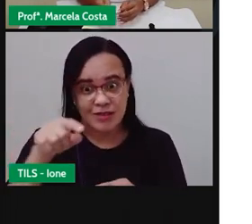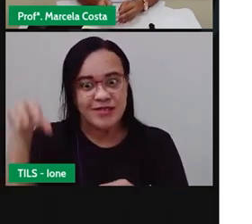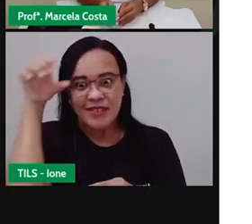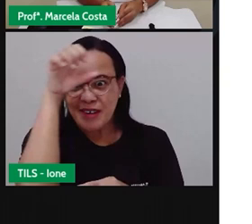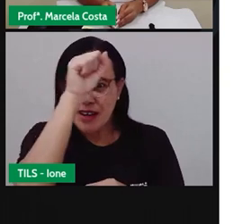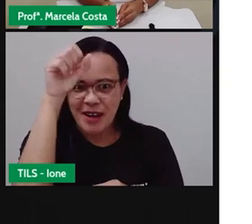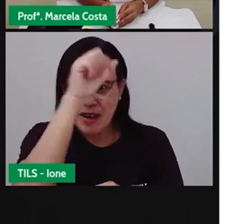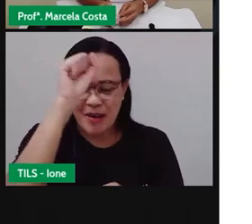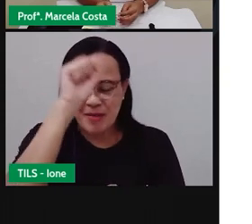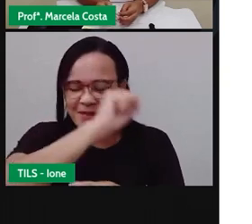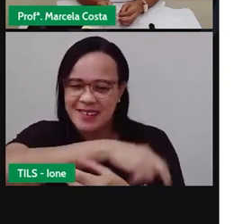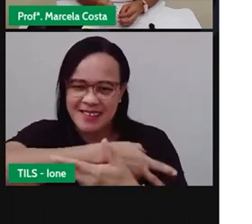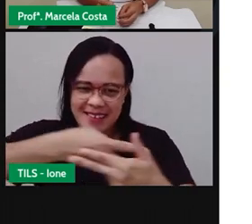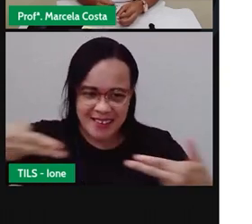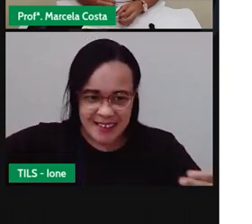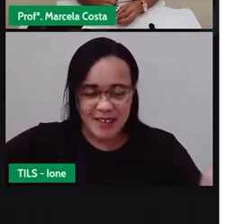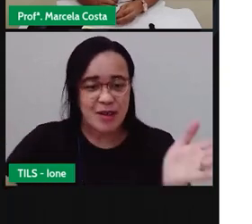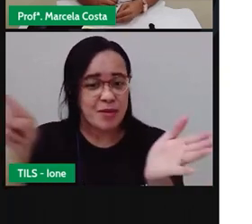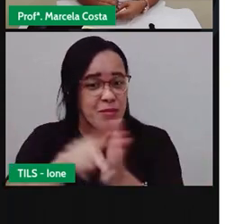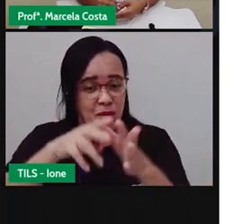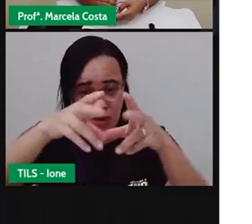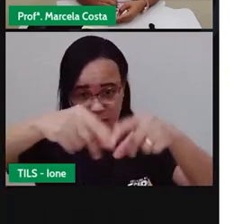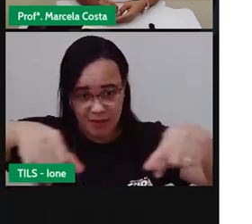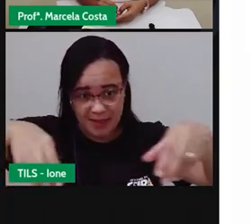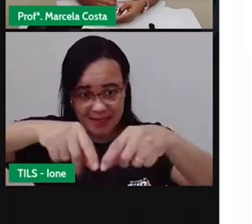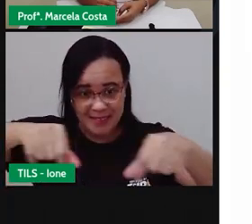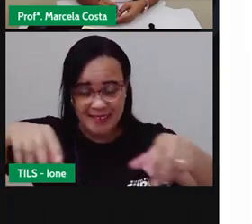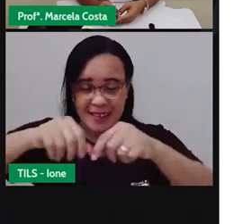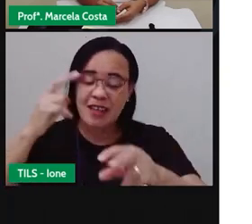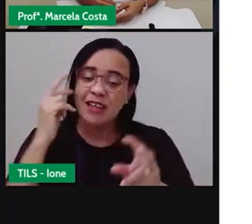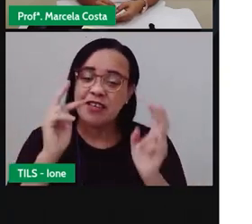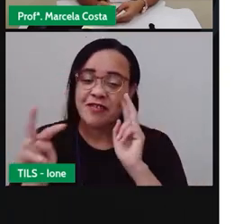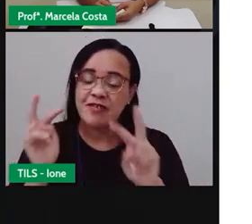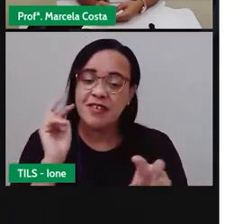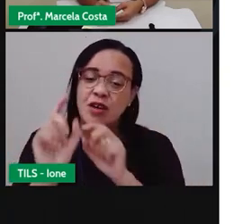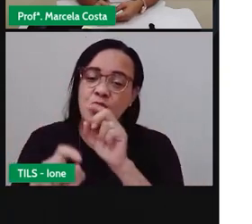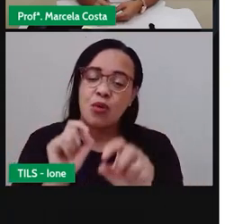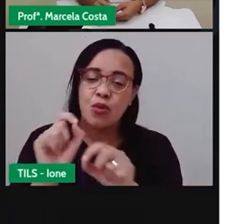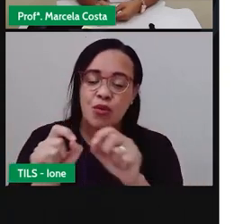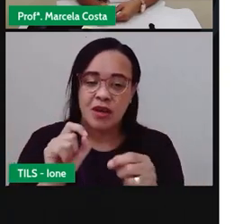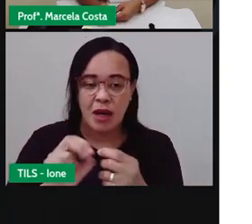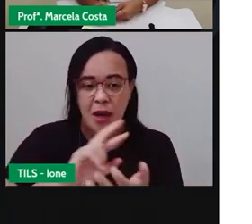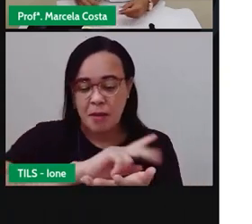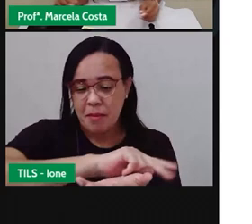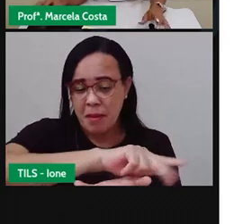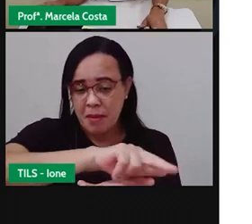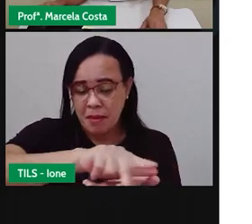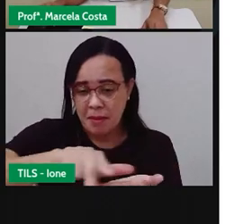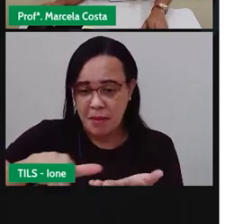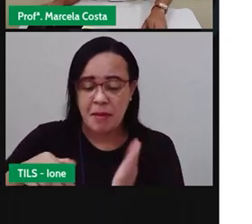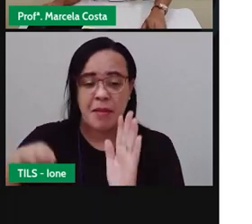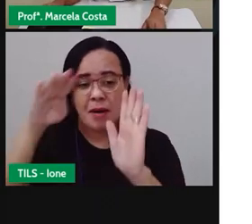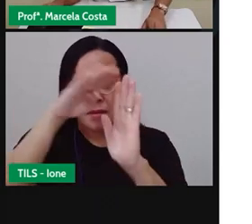matérias orgânicas e observar também diferentes escalas de tempo.